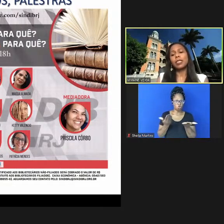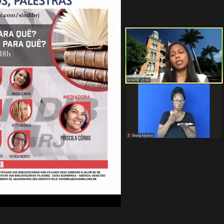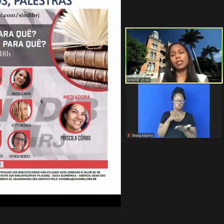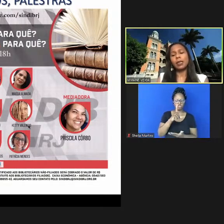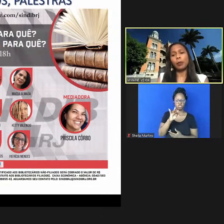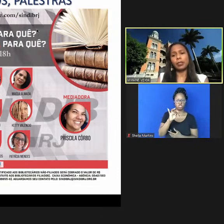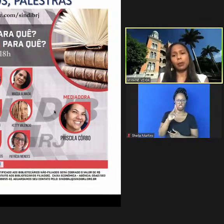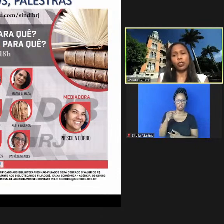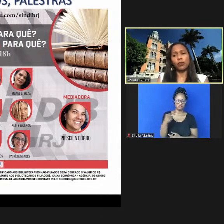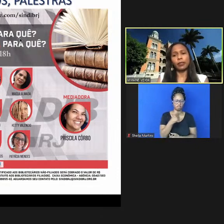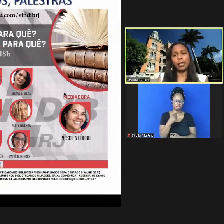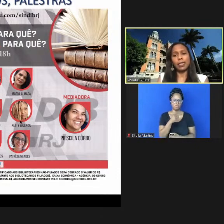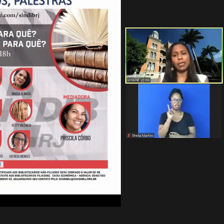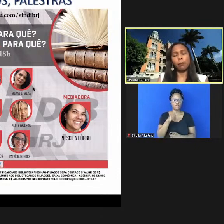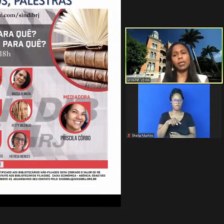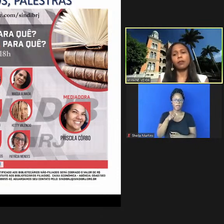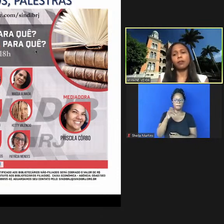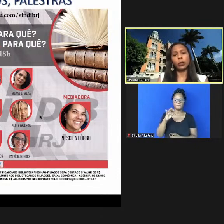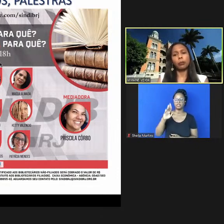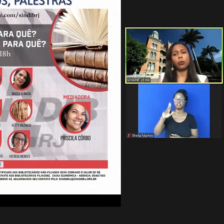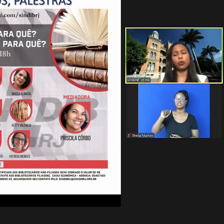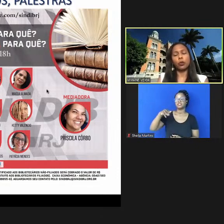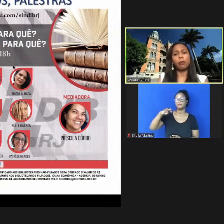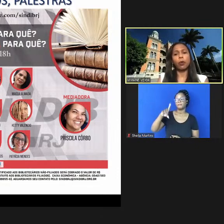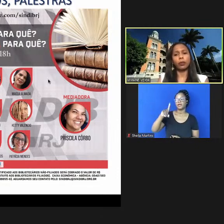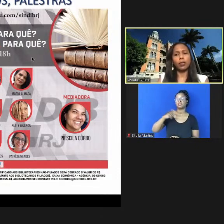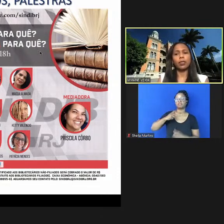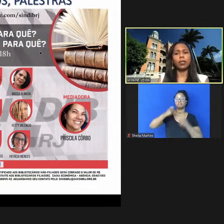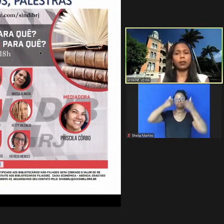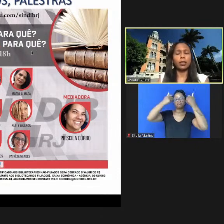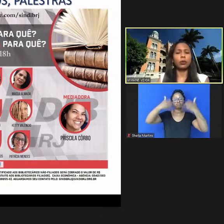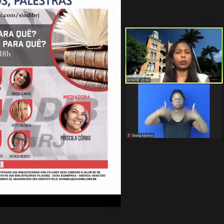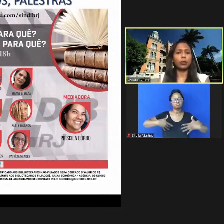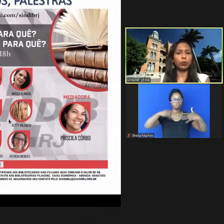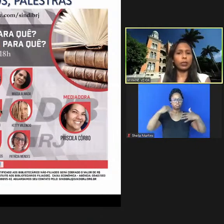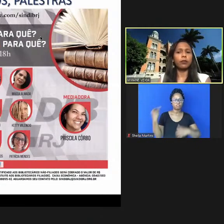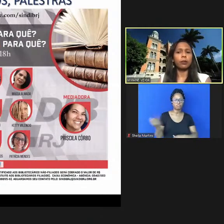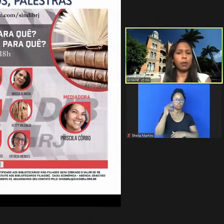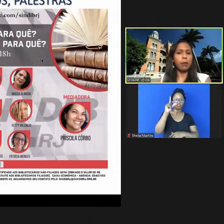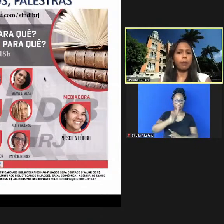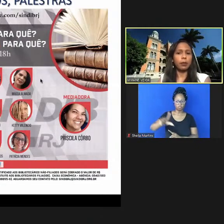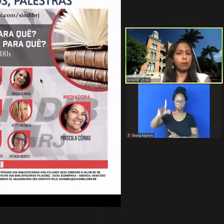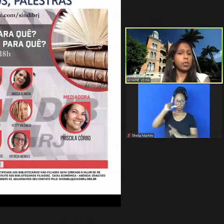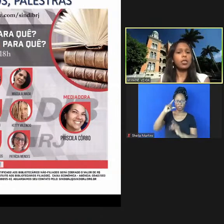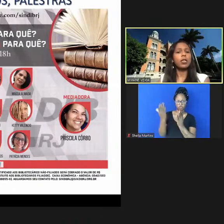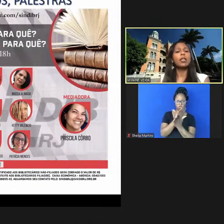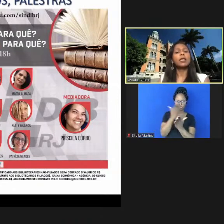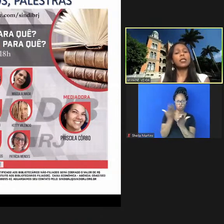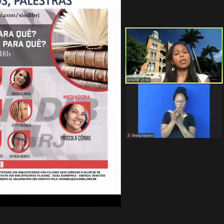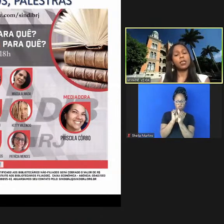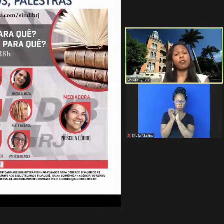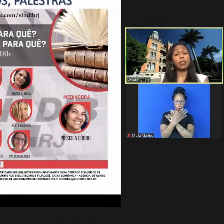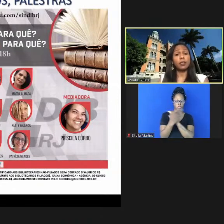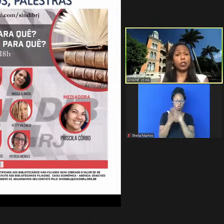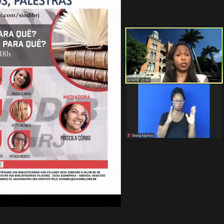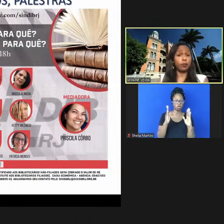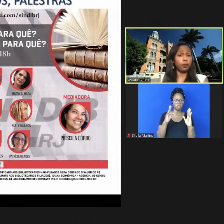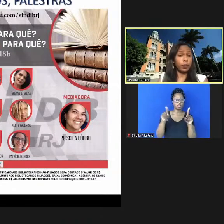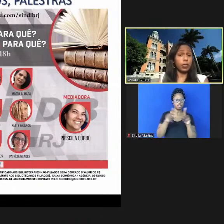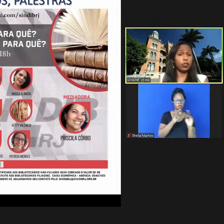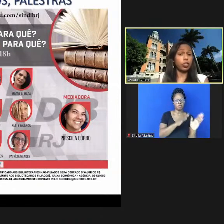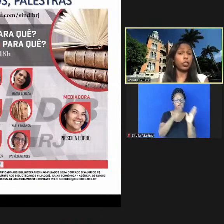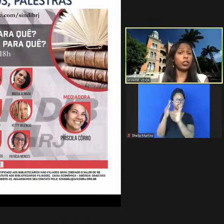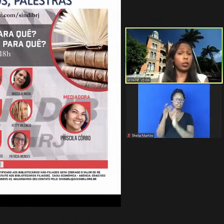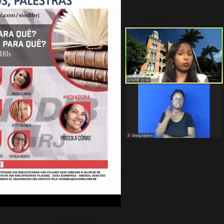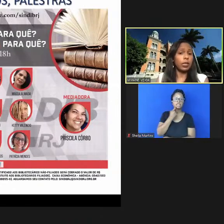que a Patricia Mendes vai estar nessa mesa falando um pouco sobre a importância da literatura e do livro em meio à pandemia e esse aqui vai ser sexta